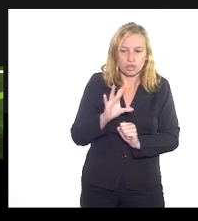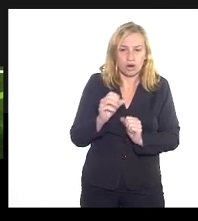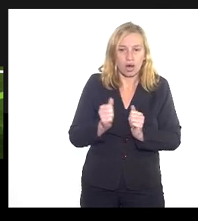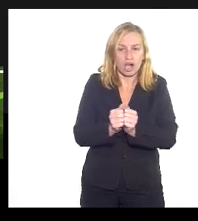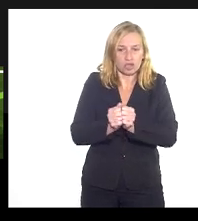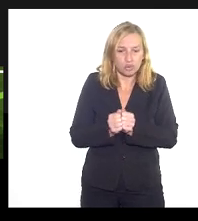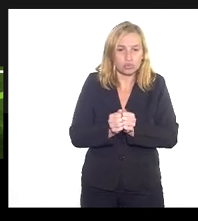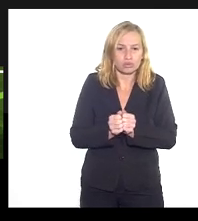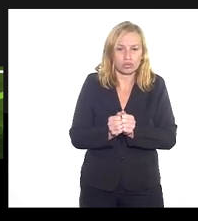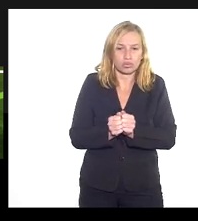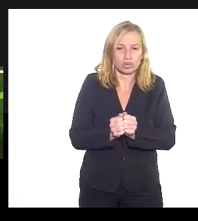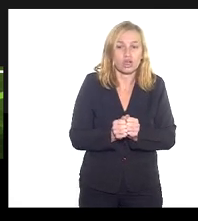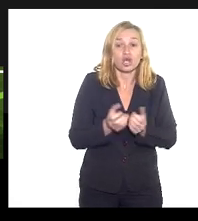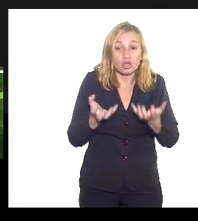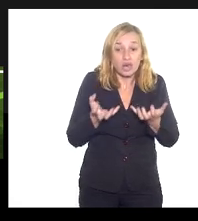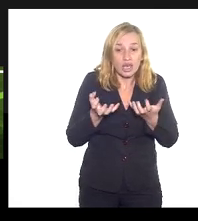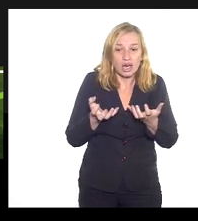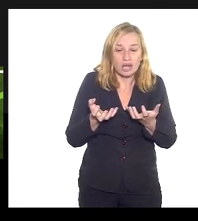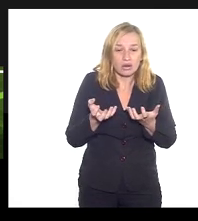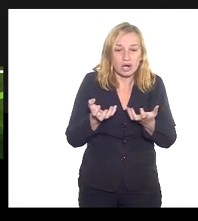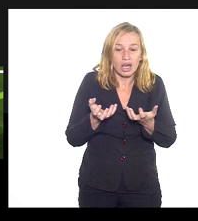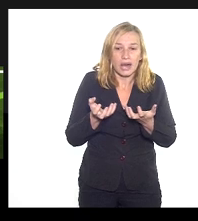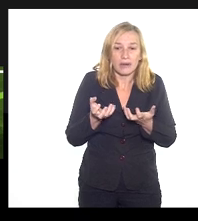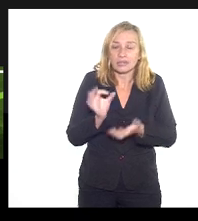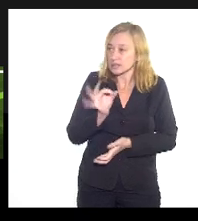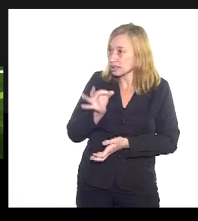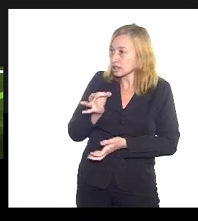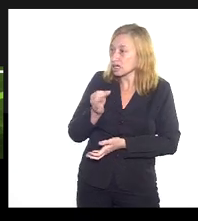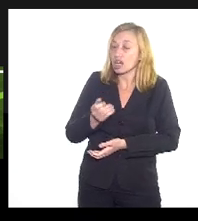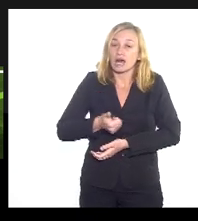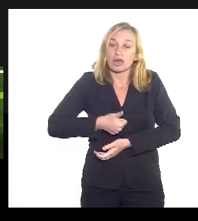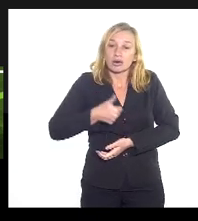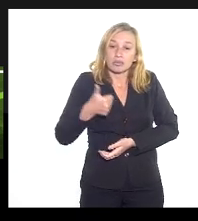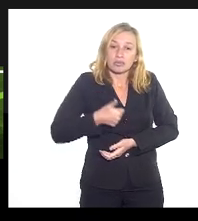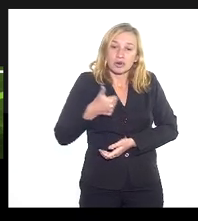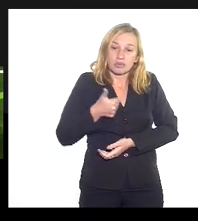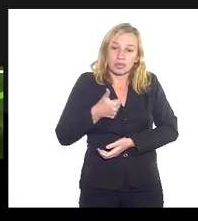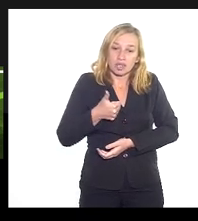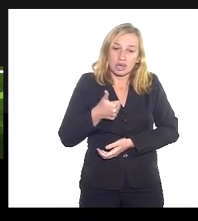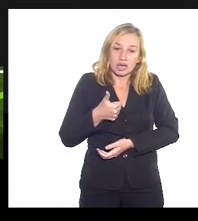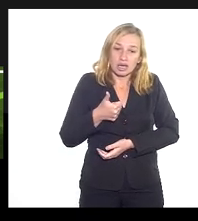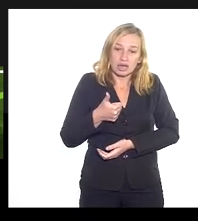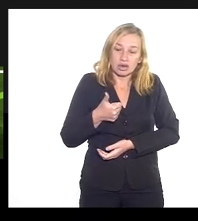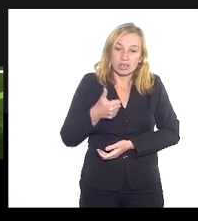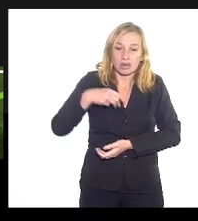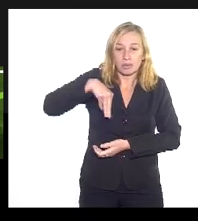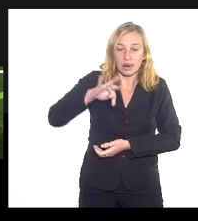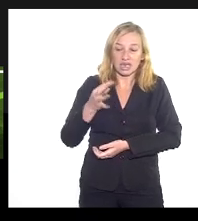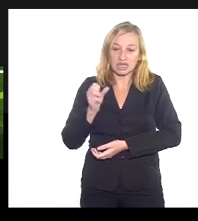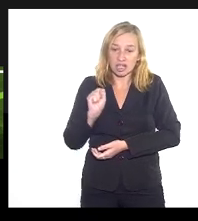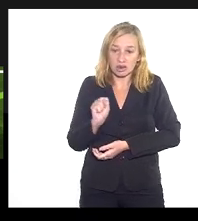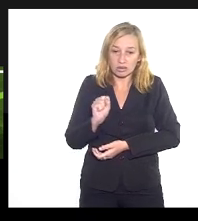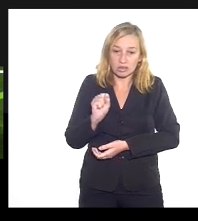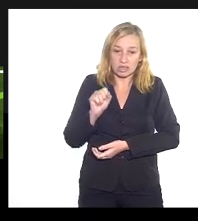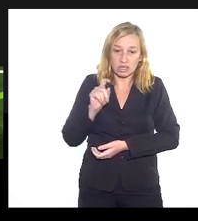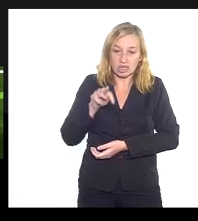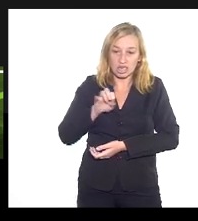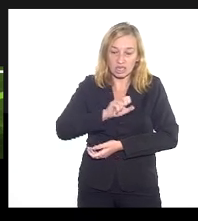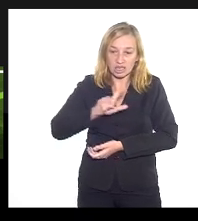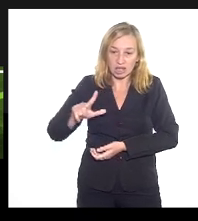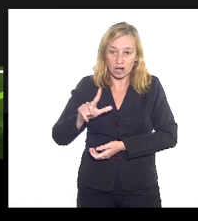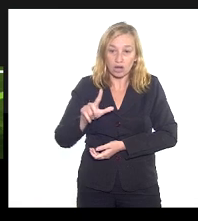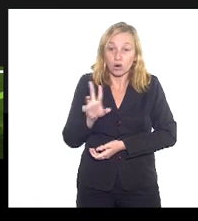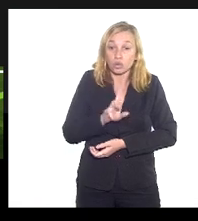Pode deixar, isso não pesa. Eu só quero o seguinte. Exatamente. A primeira medida do Mateus Quintal foi exonerar um dos